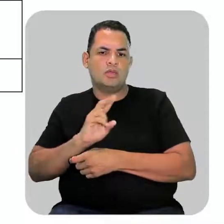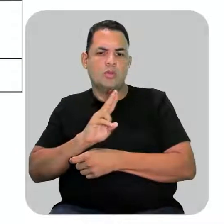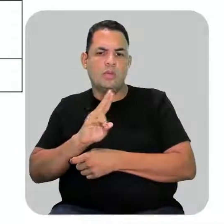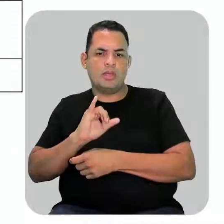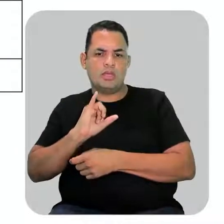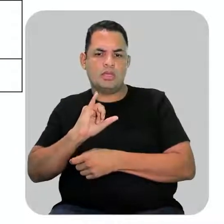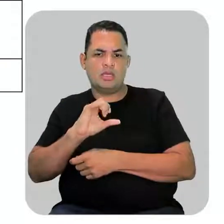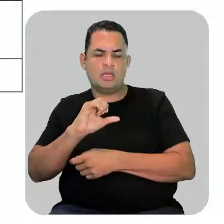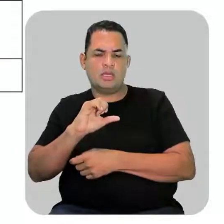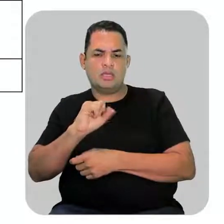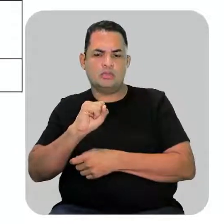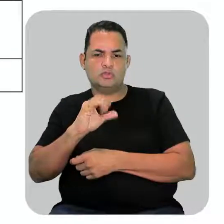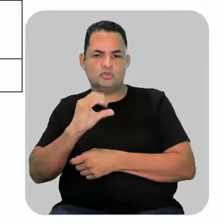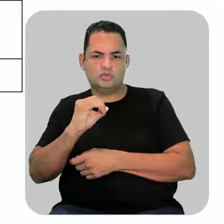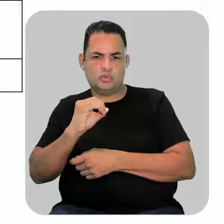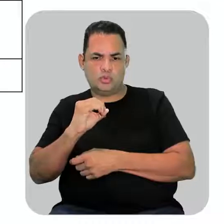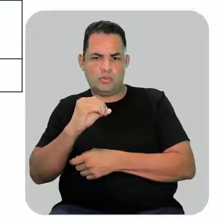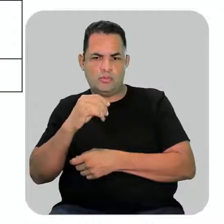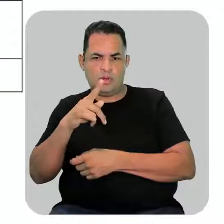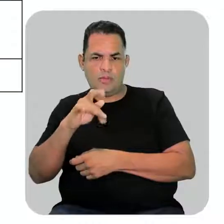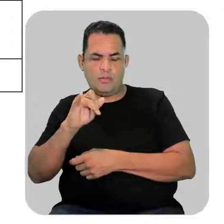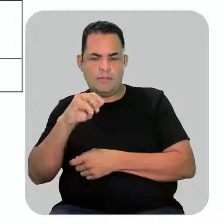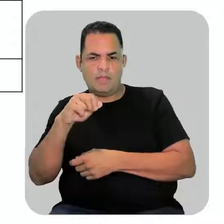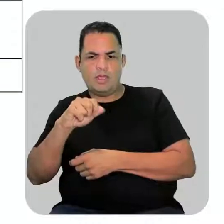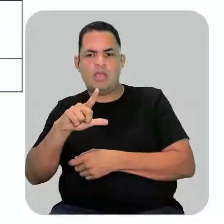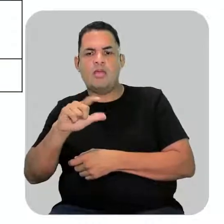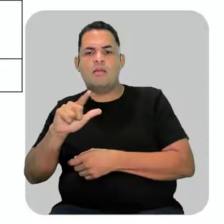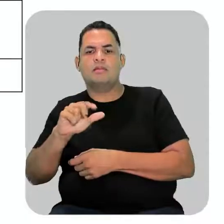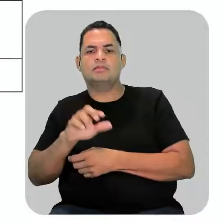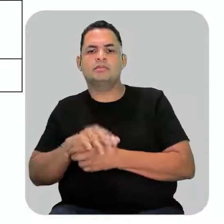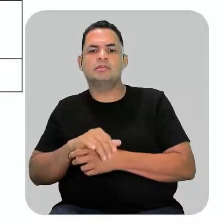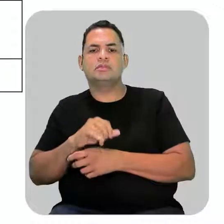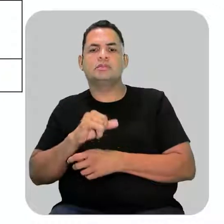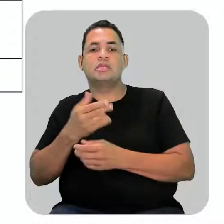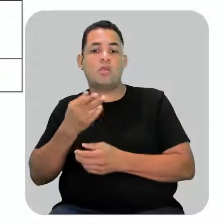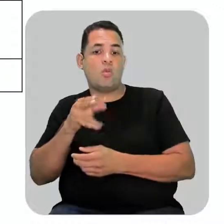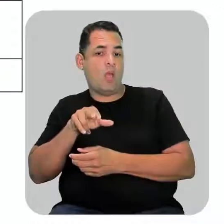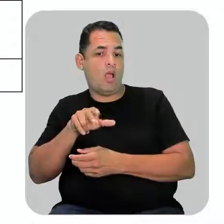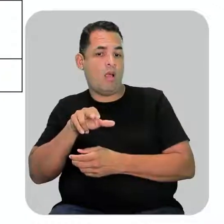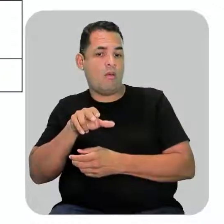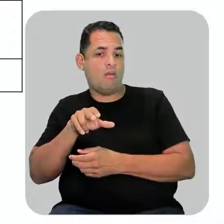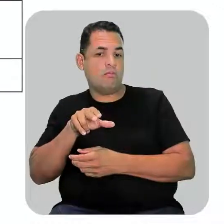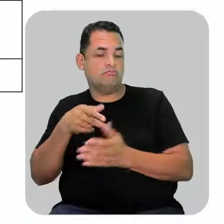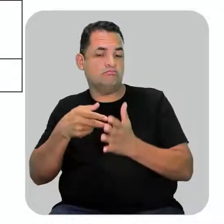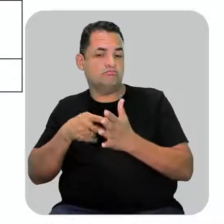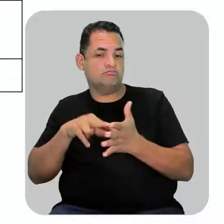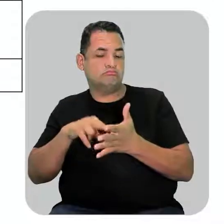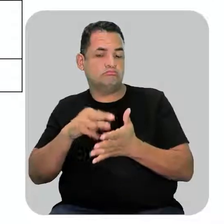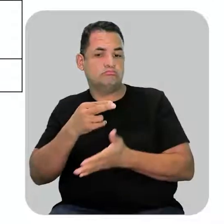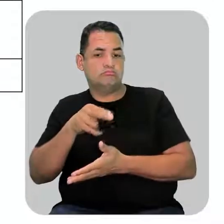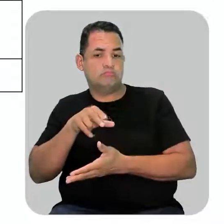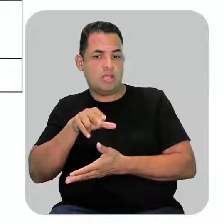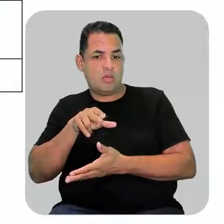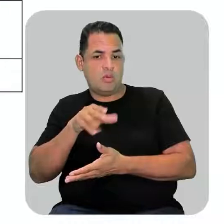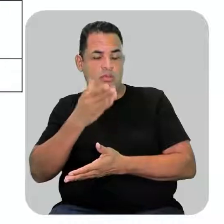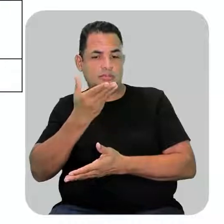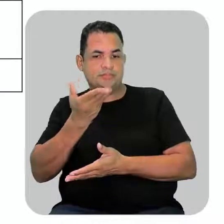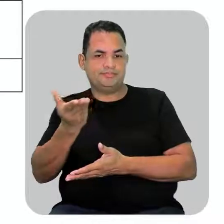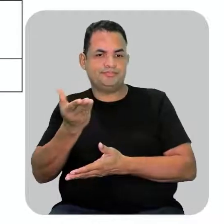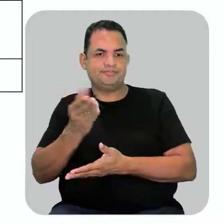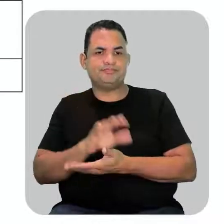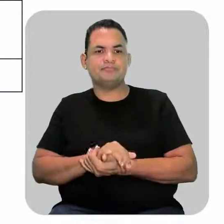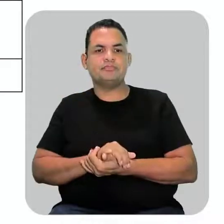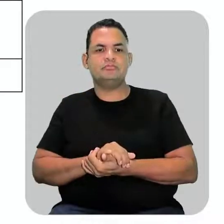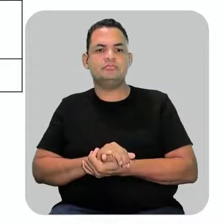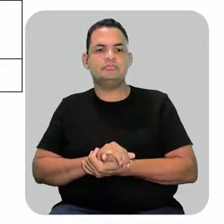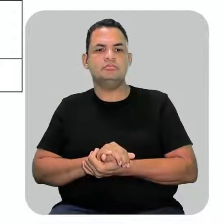isopropil. Iso quer dizer igual. Então, eu estou dizendo